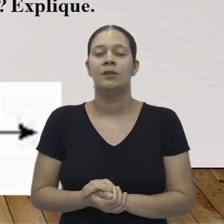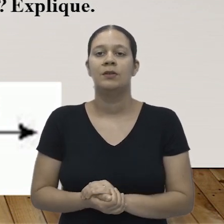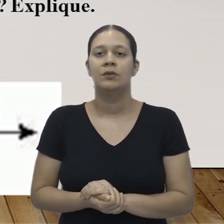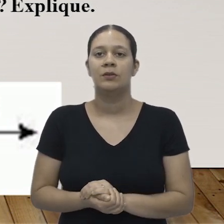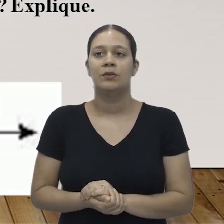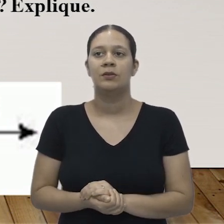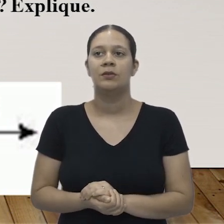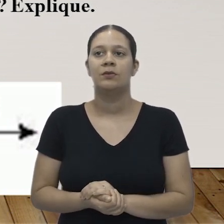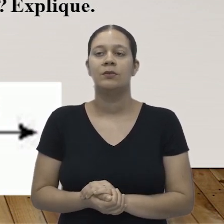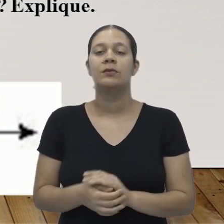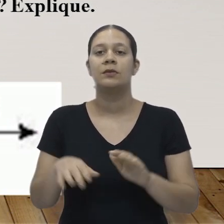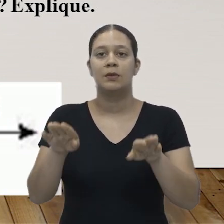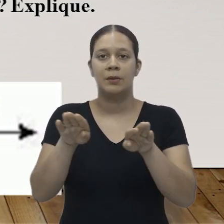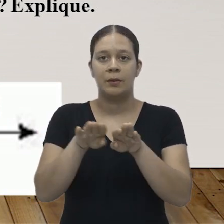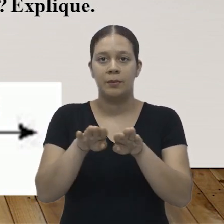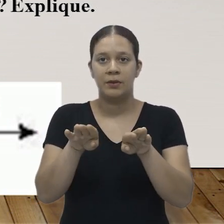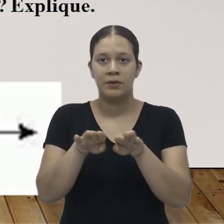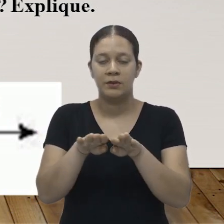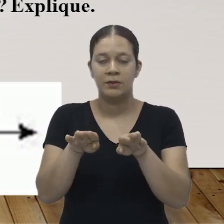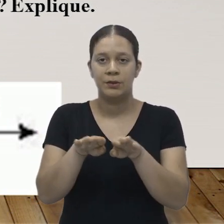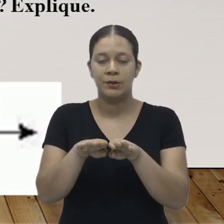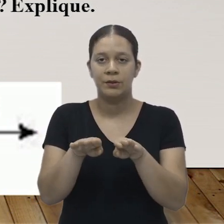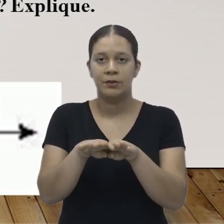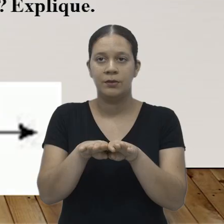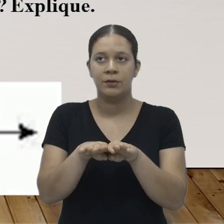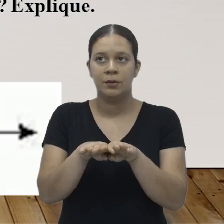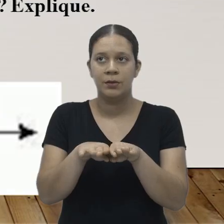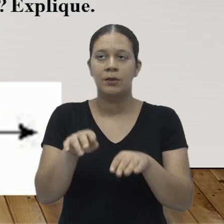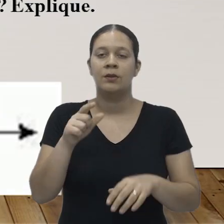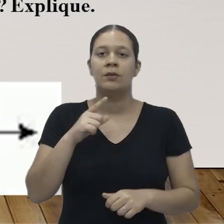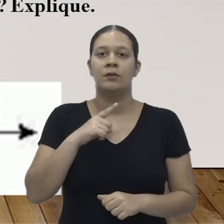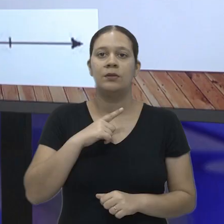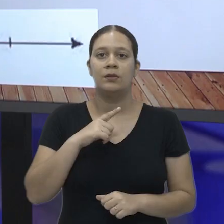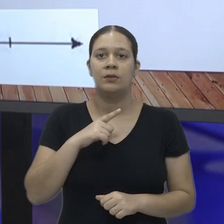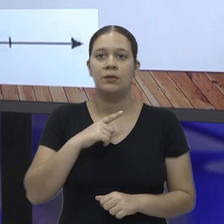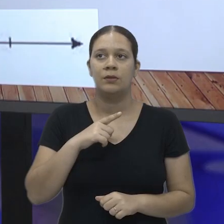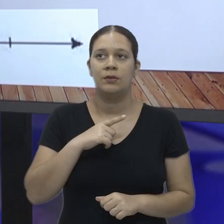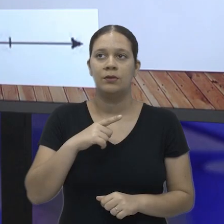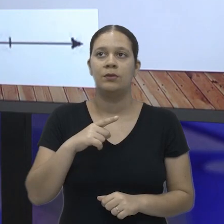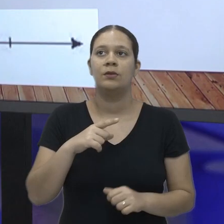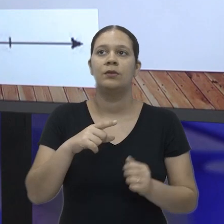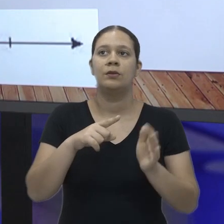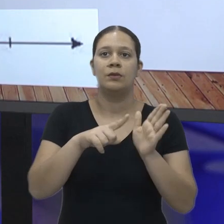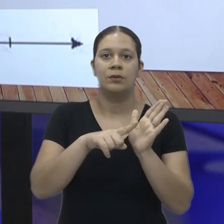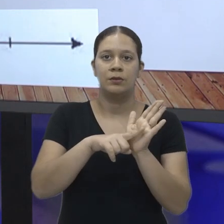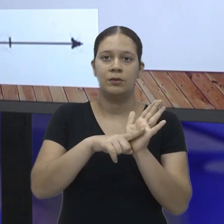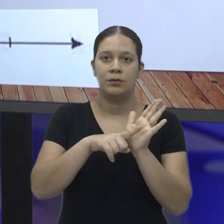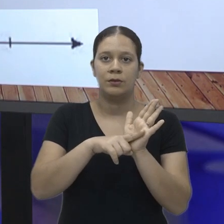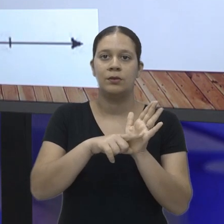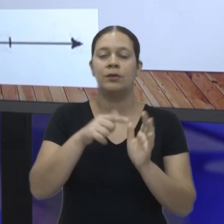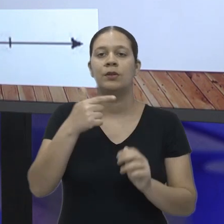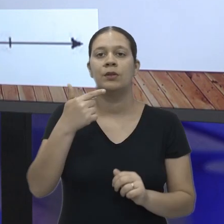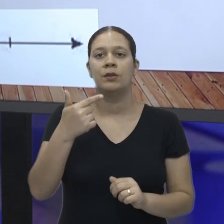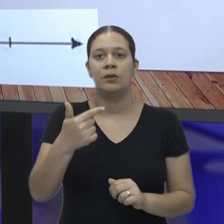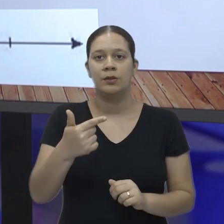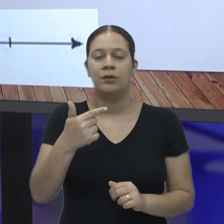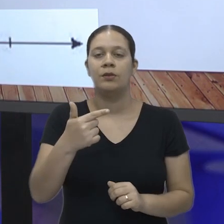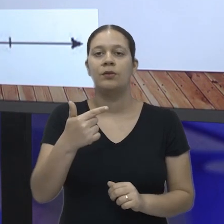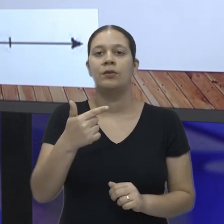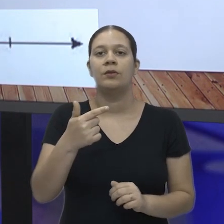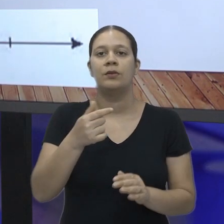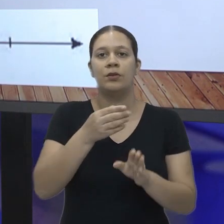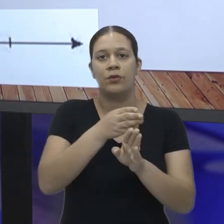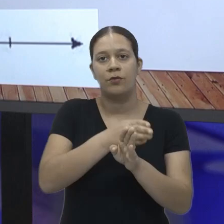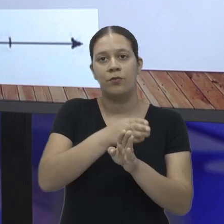2 casas. Da mesma forma, se eu tenho o 2 negativos e eu